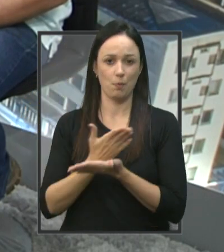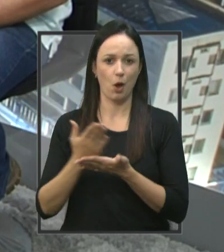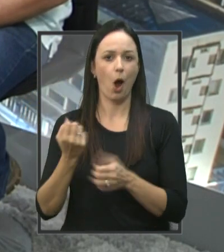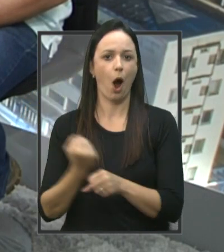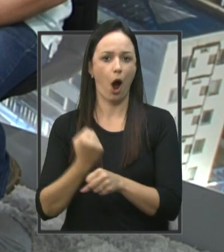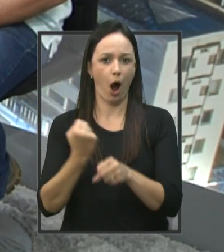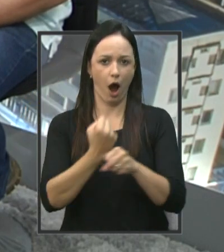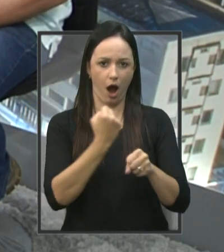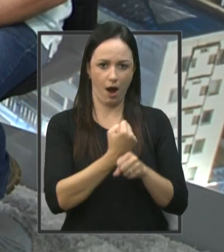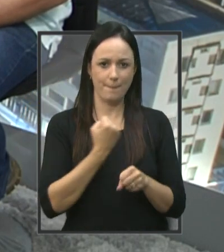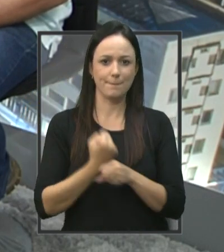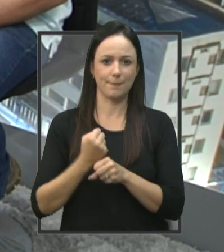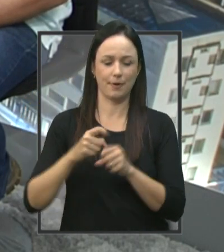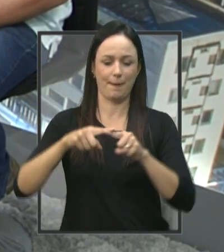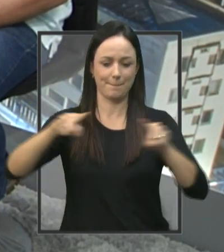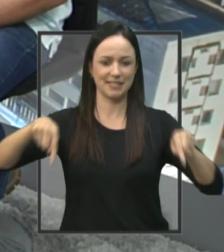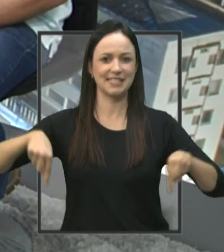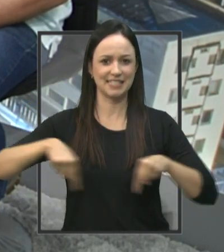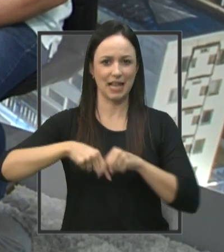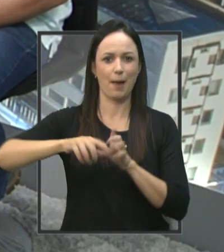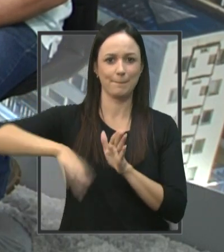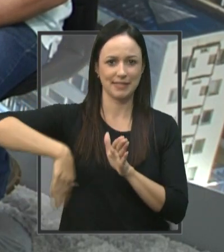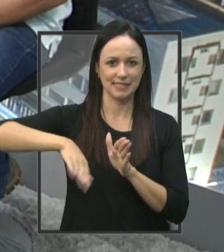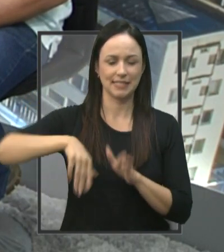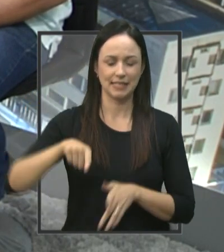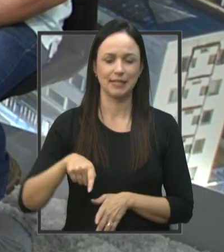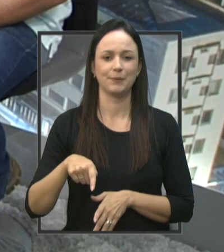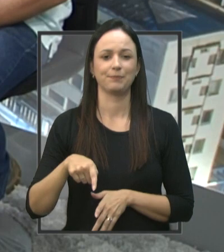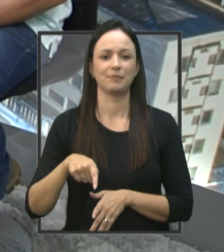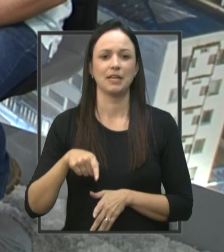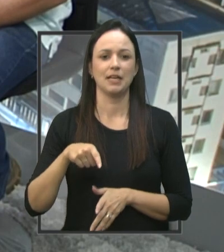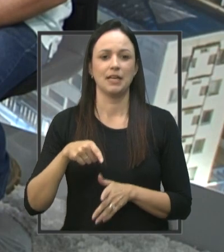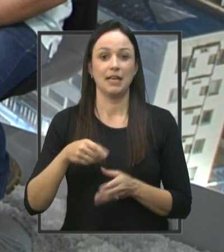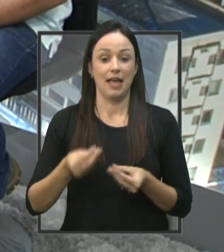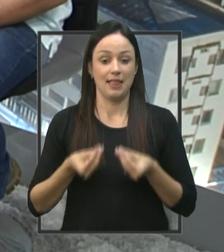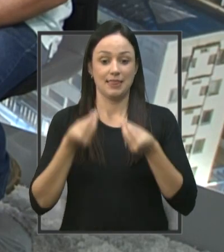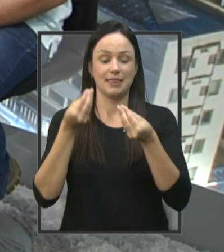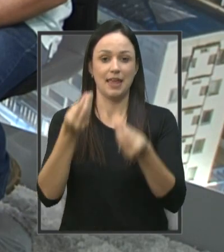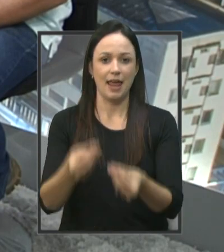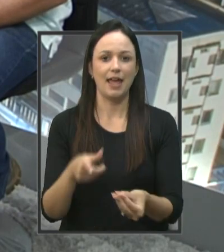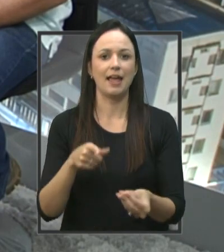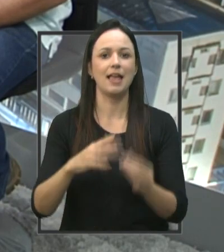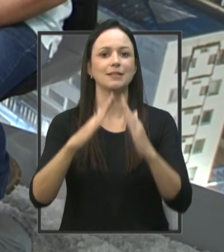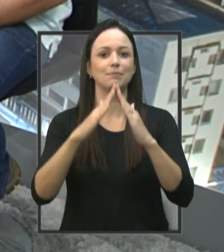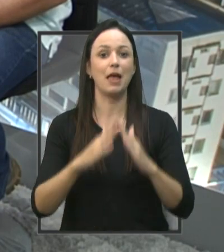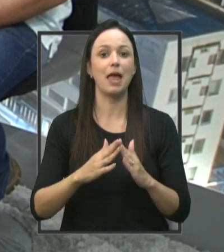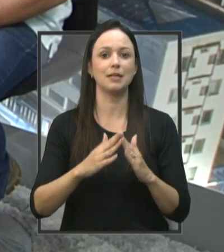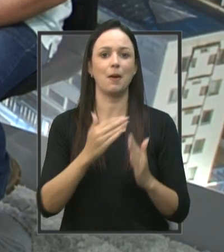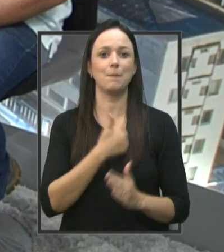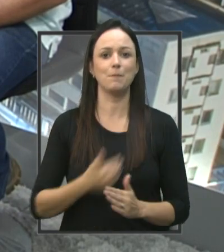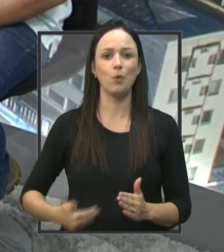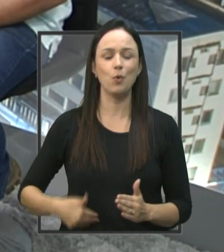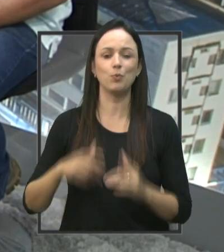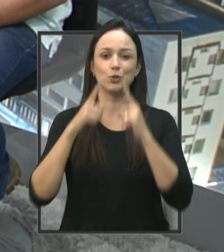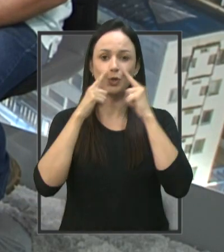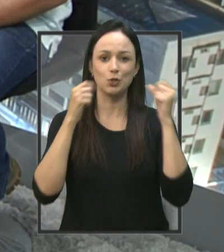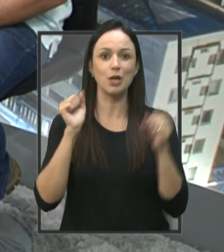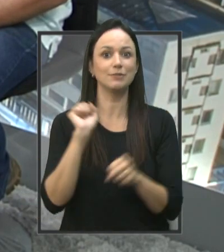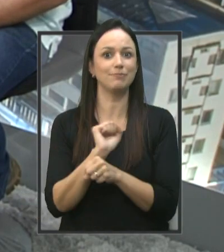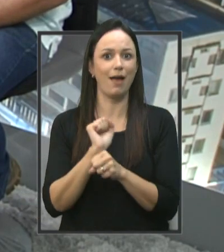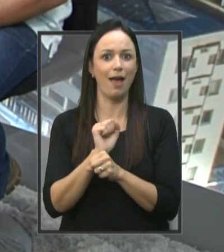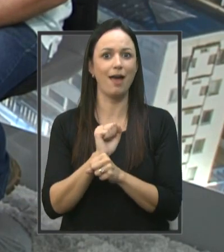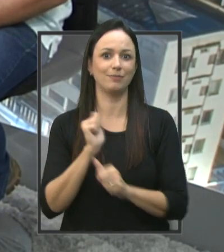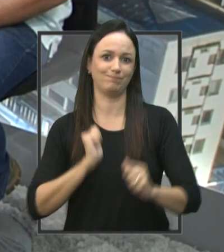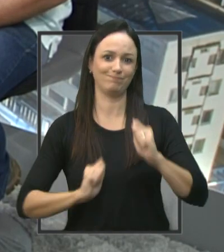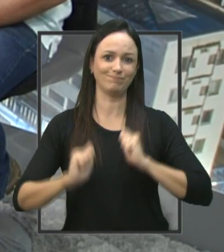piscina Que a entrega desse prédio público De volta para a sociedade Jaúense É muito aguardada E o senhor é um